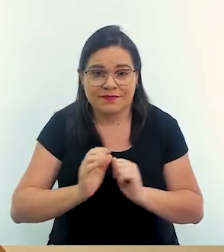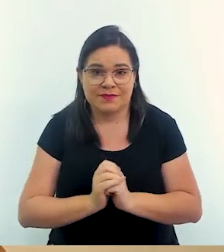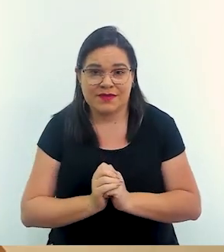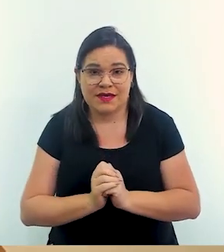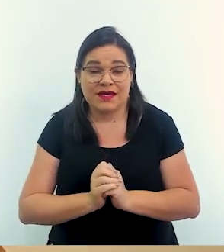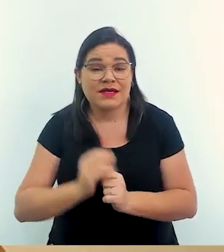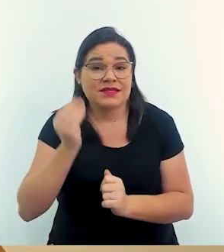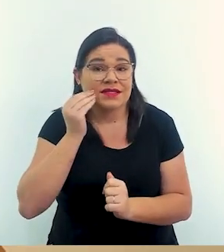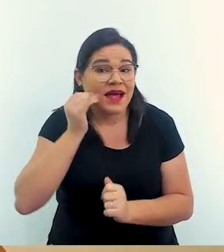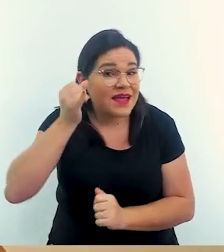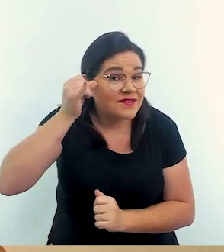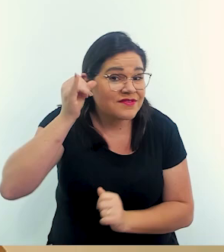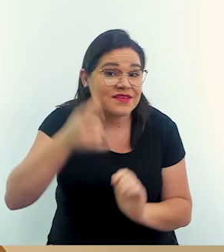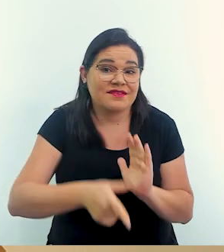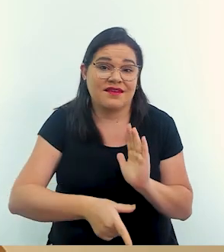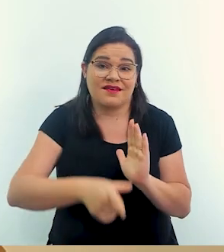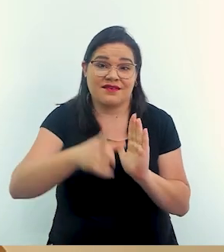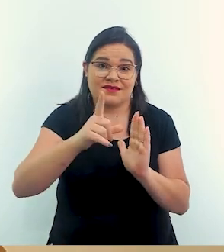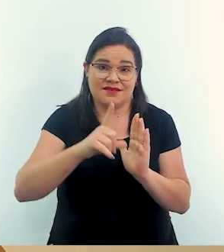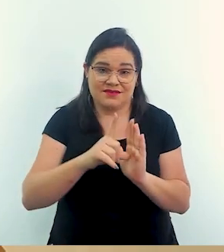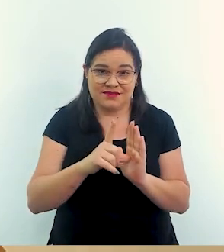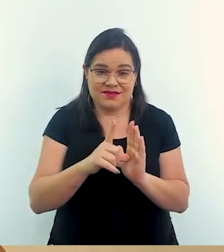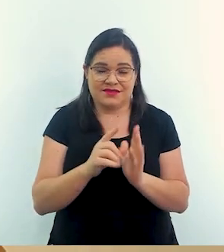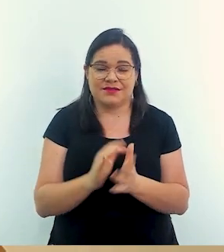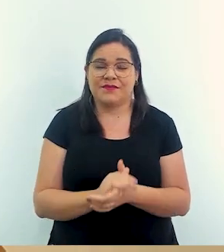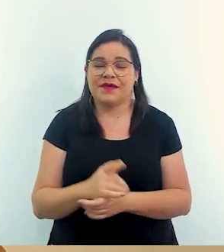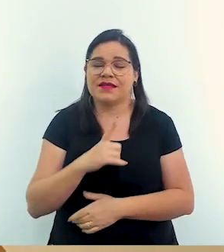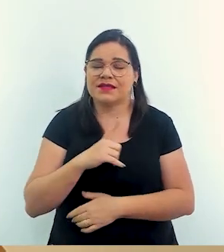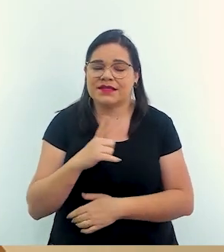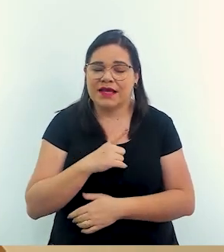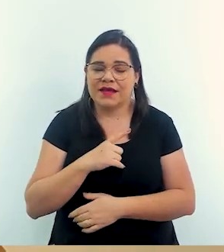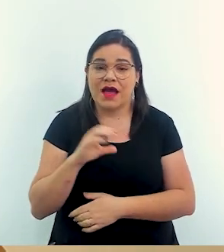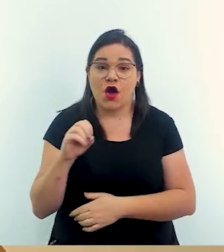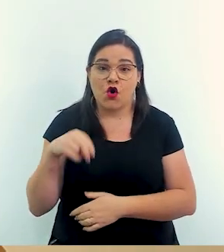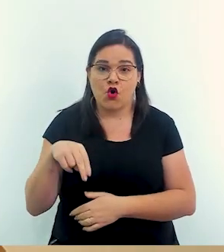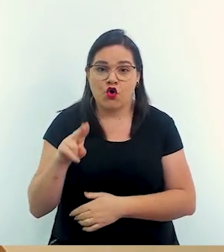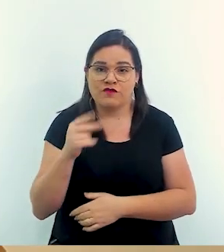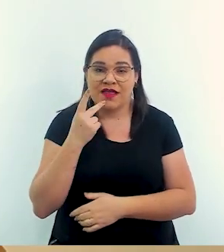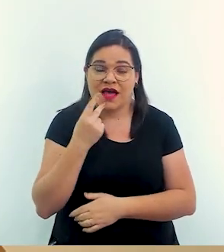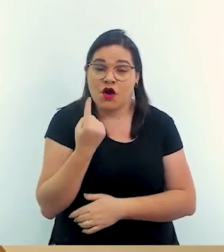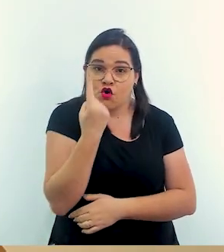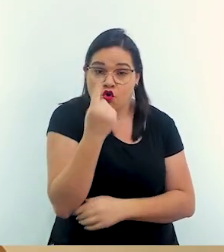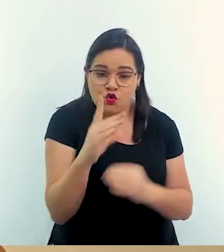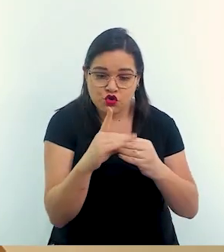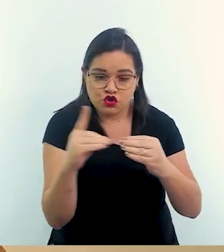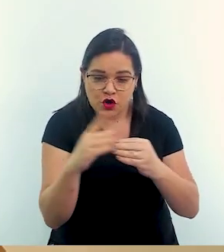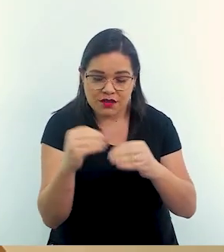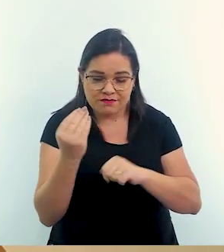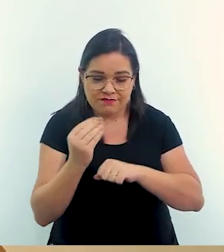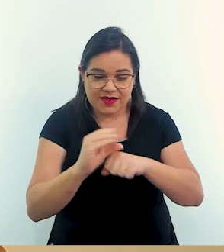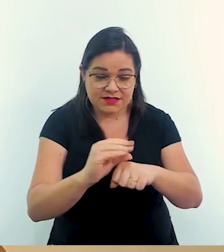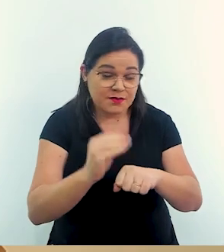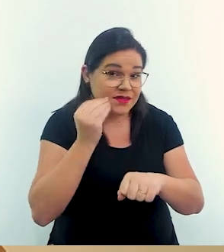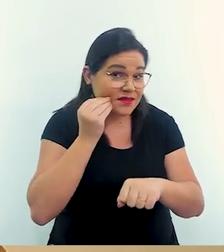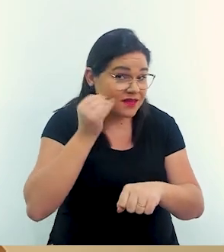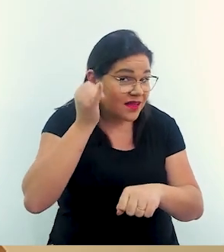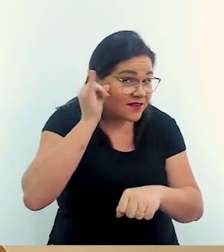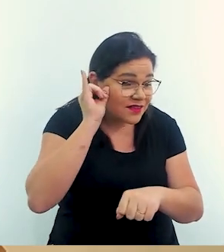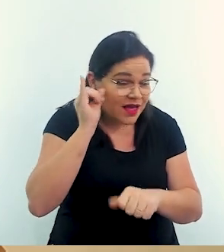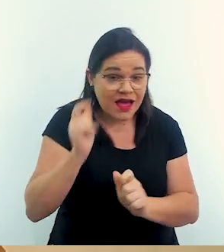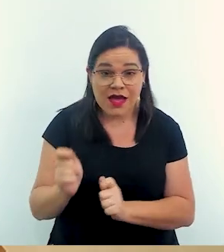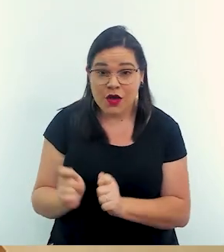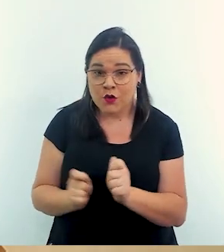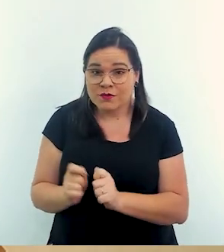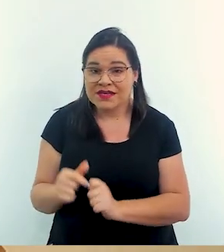precisa de tratar a prevenção. Tratar a prevenção, existe um dado da ONU que fala que a cada dólar que você investe em prevenção,